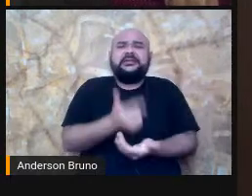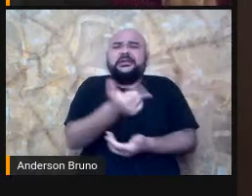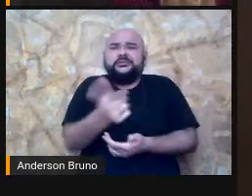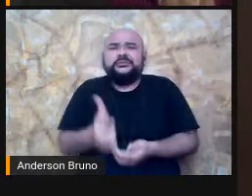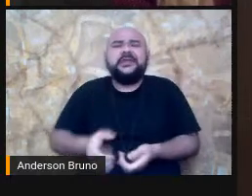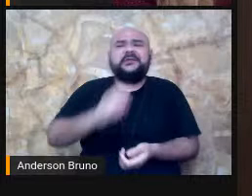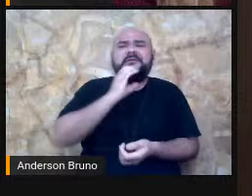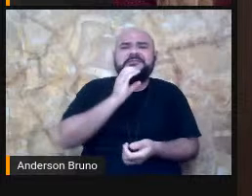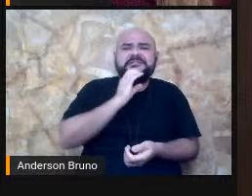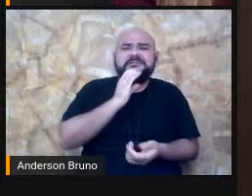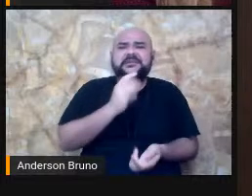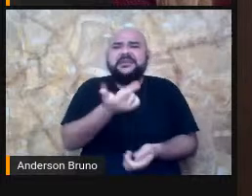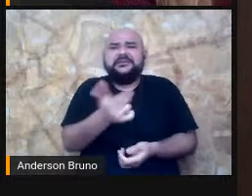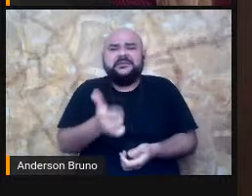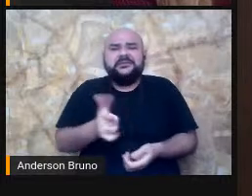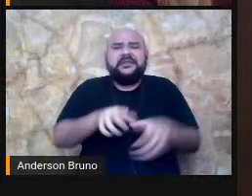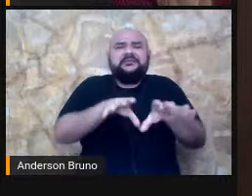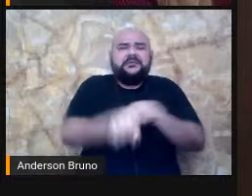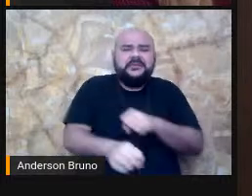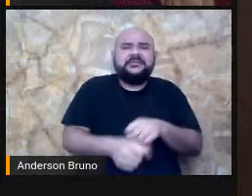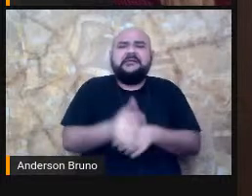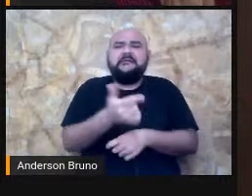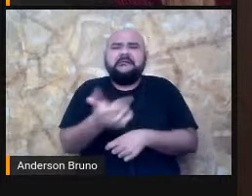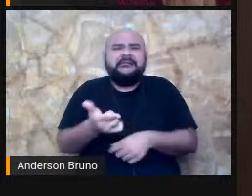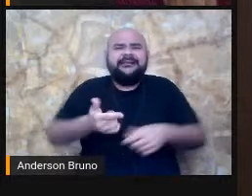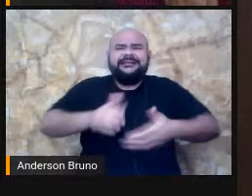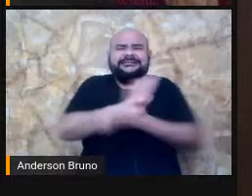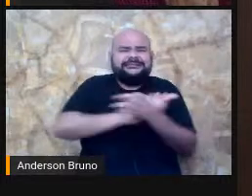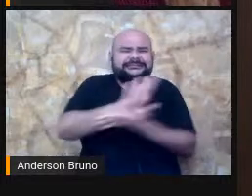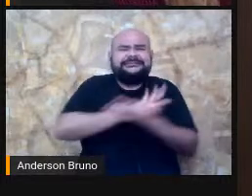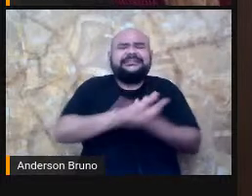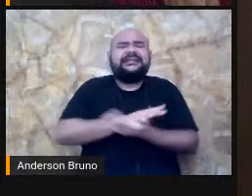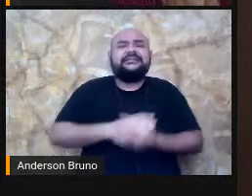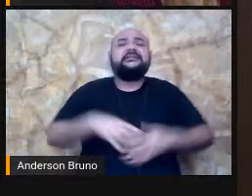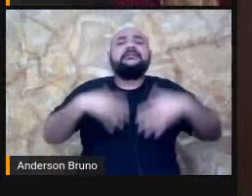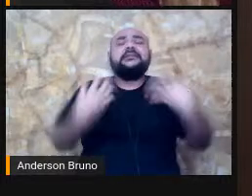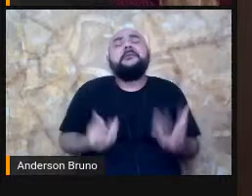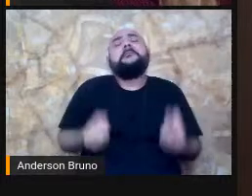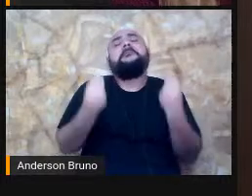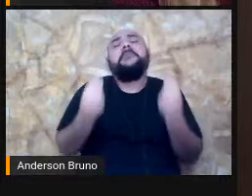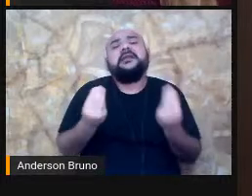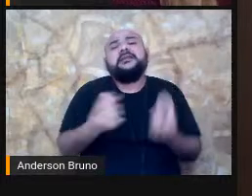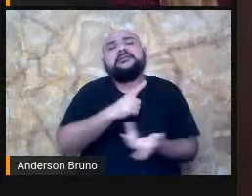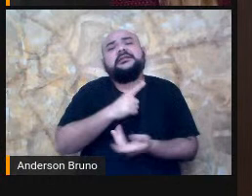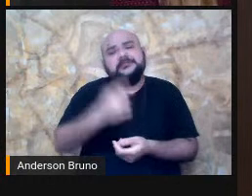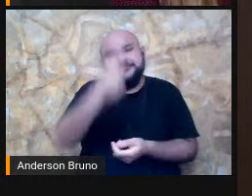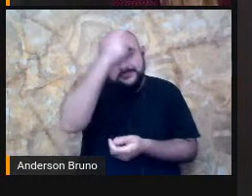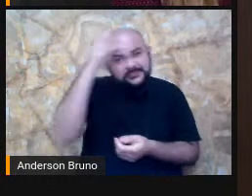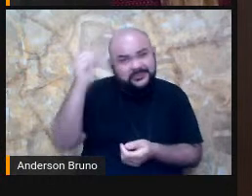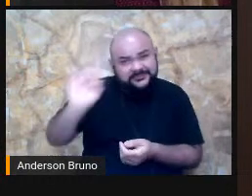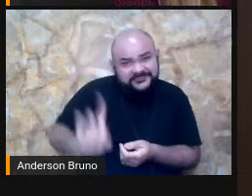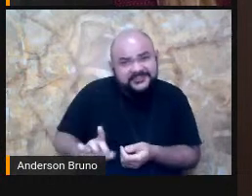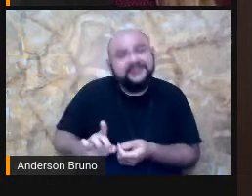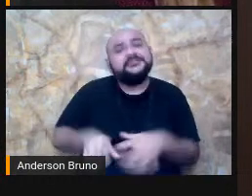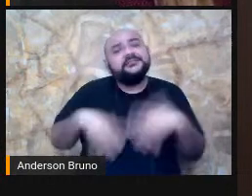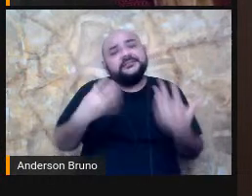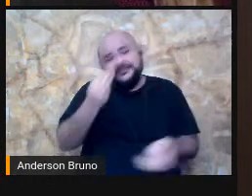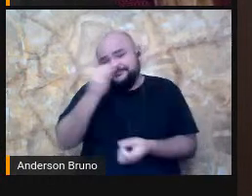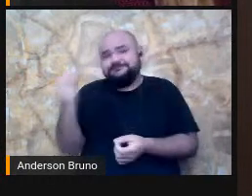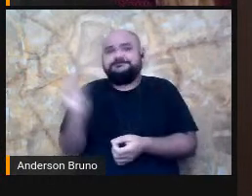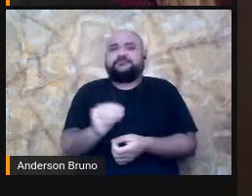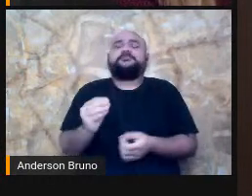produtividade na sociedade. Infelizmente, esse tipo de pensamento influenciou muitas